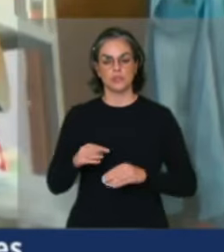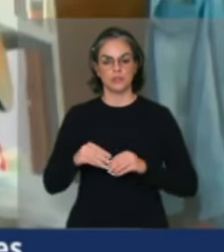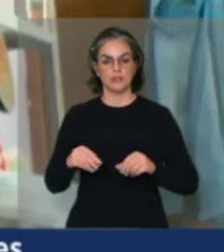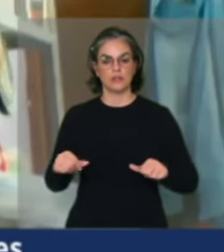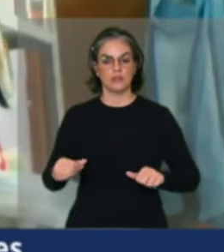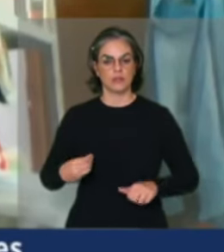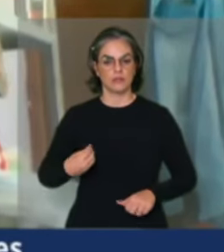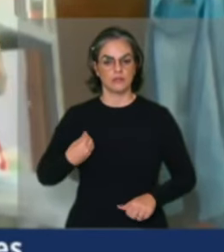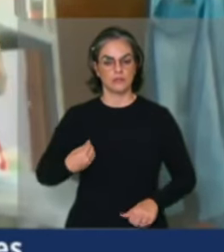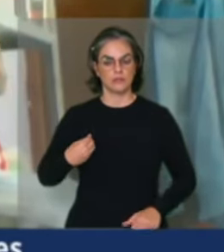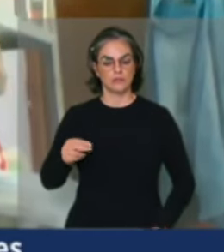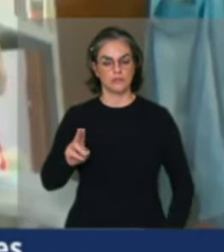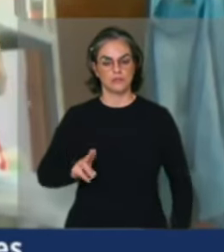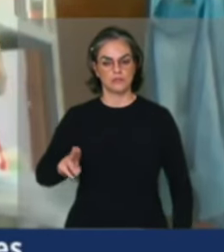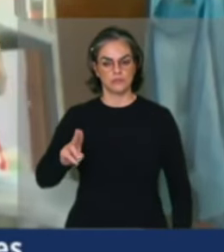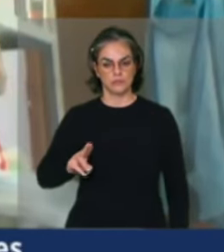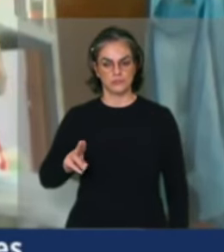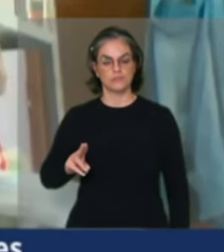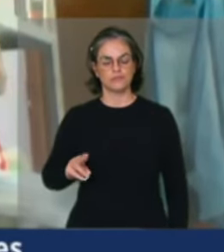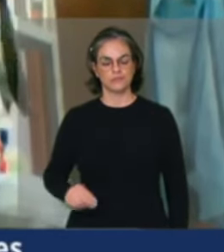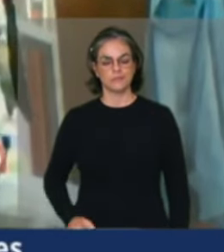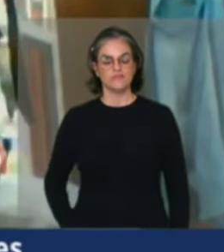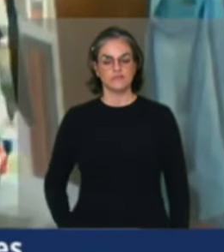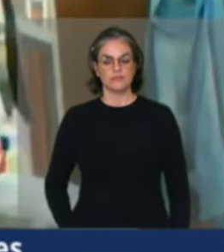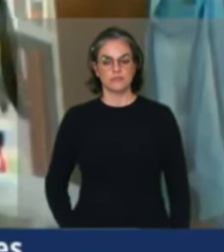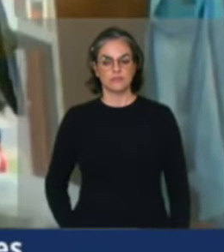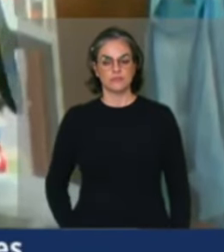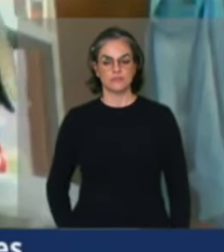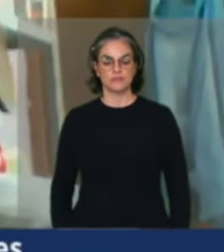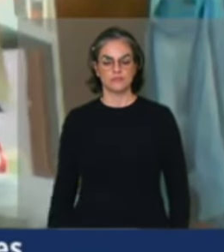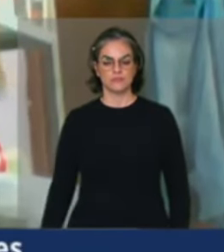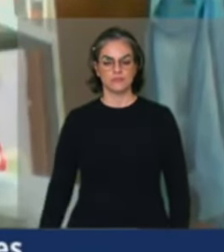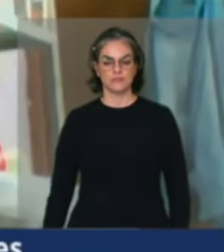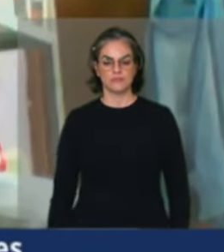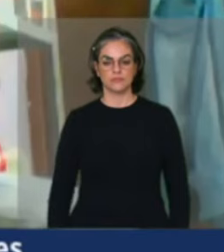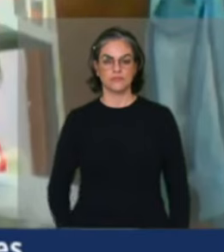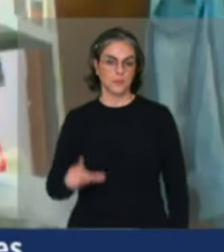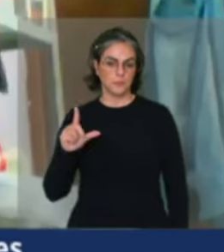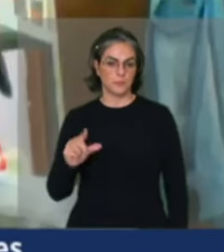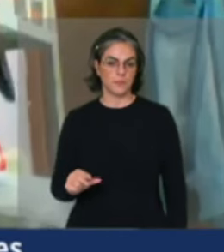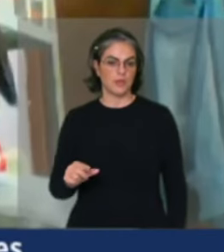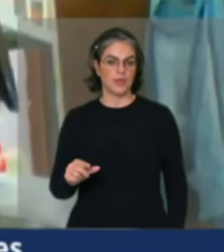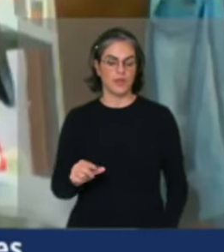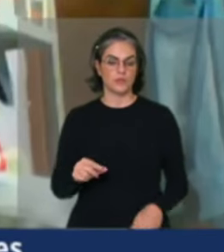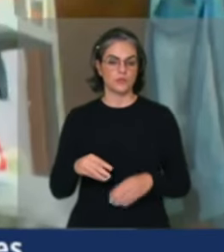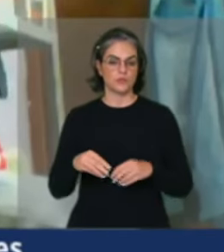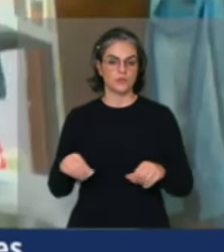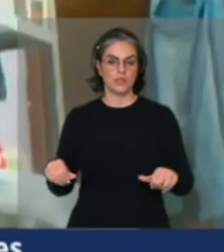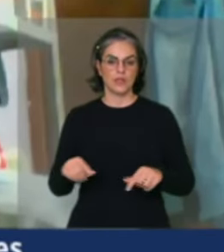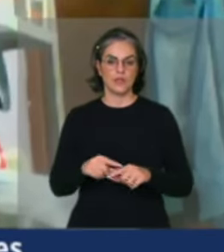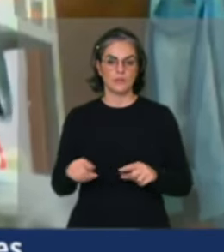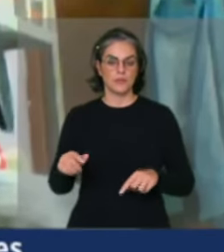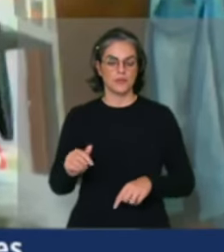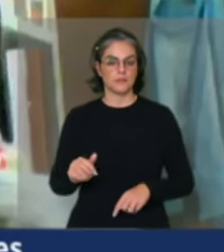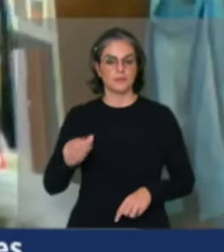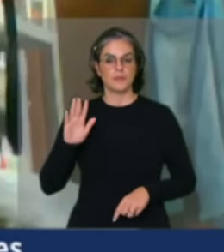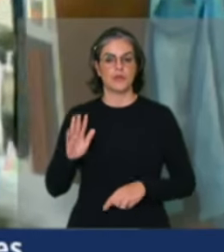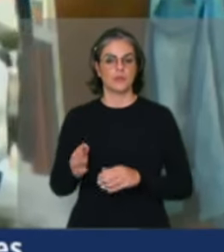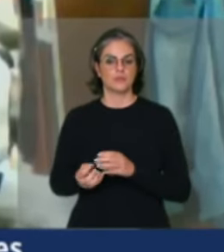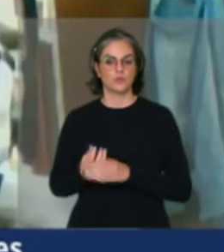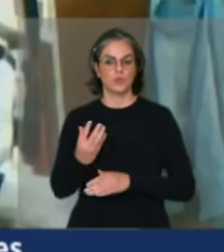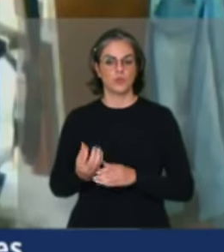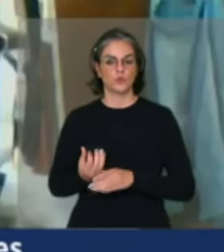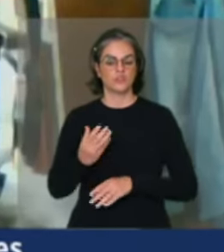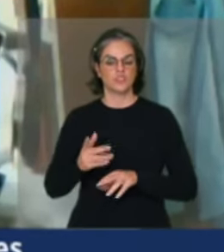país. A contradição, nós ocupamos a menor parcela de terra, mas somos nós que produzimos a diversidade da